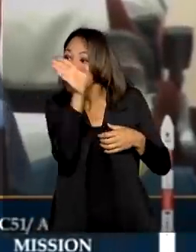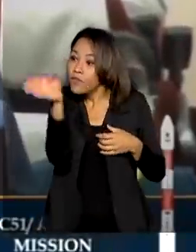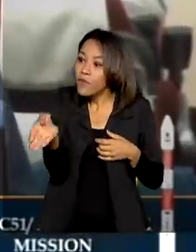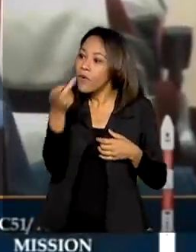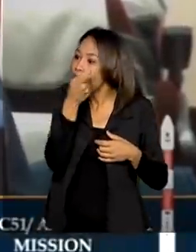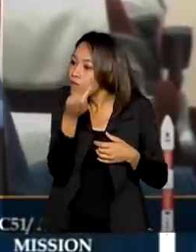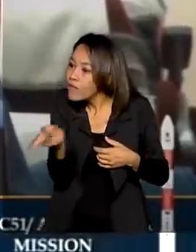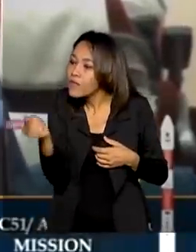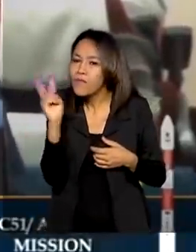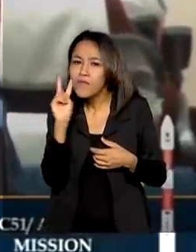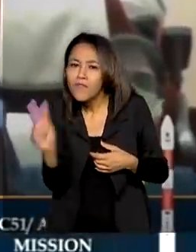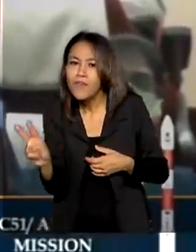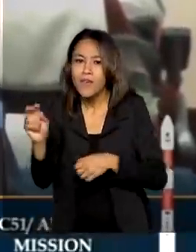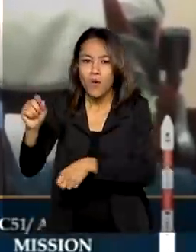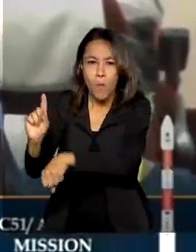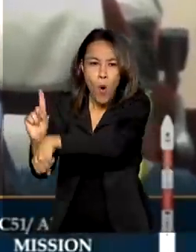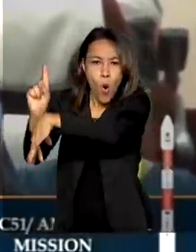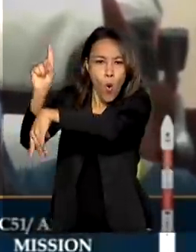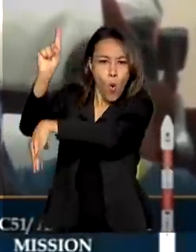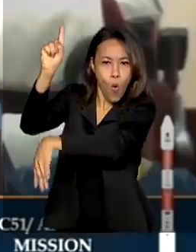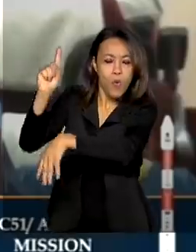parabenizou o time brasileiro.